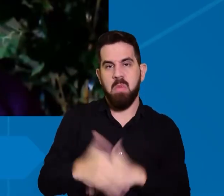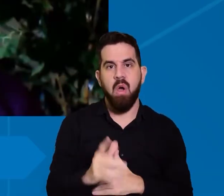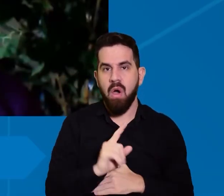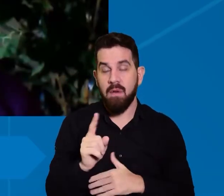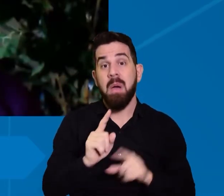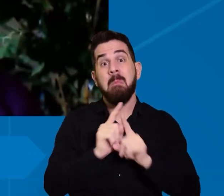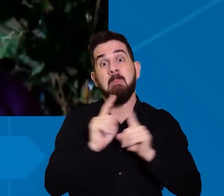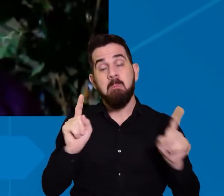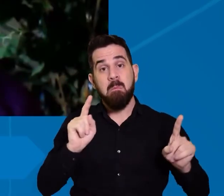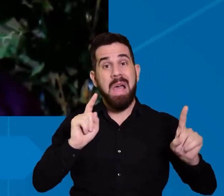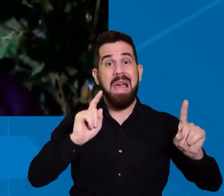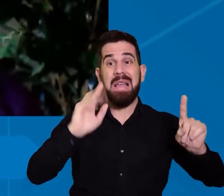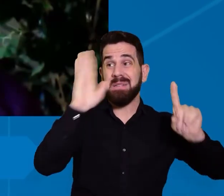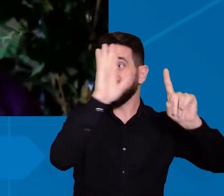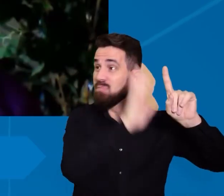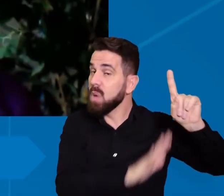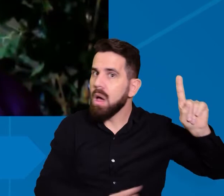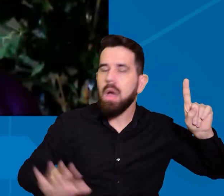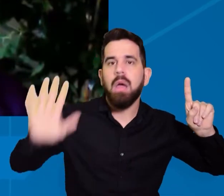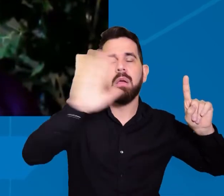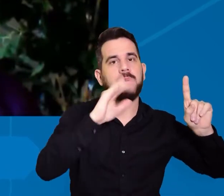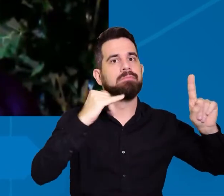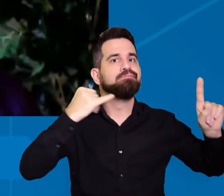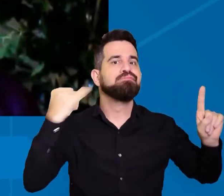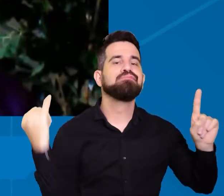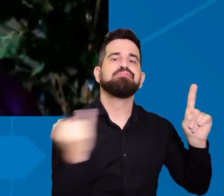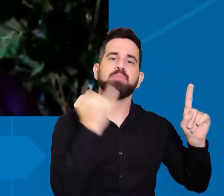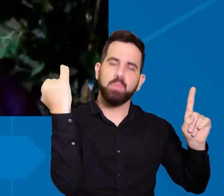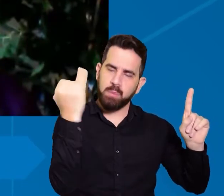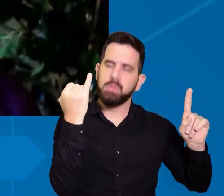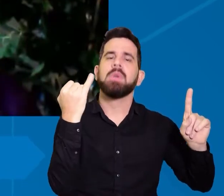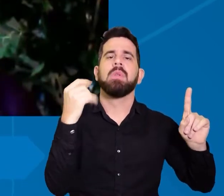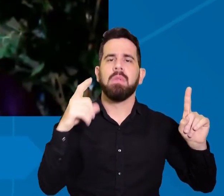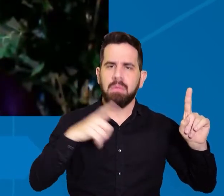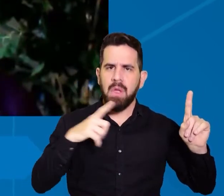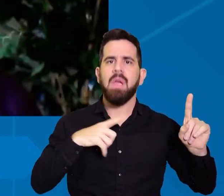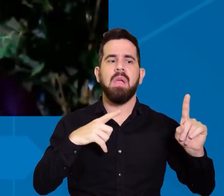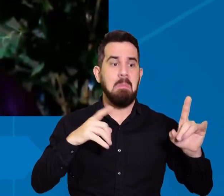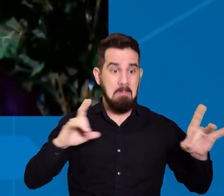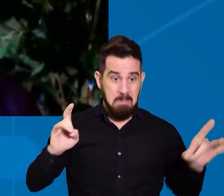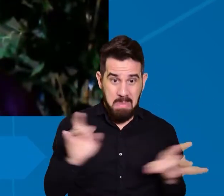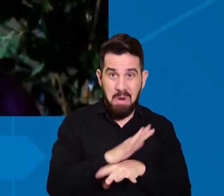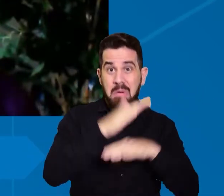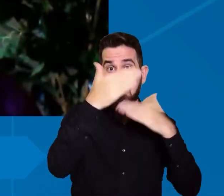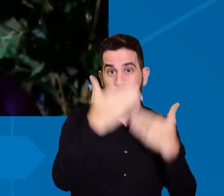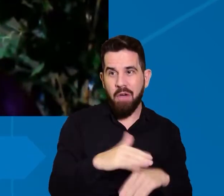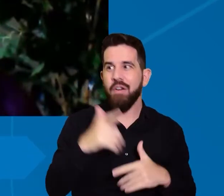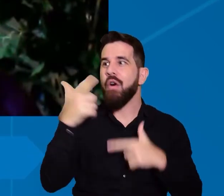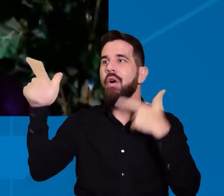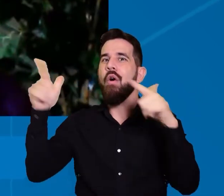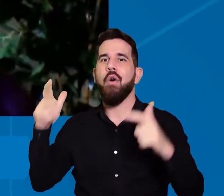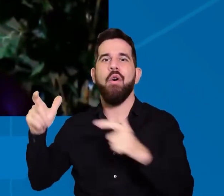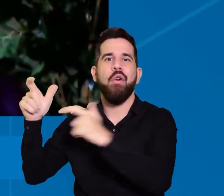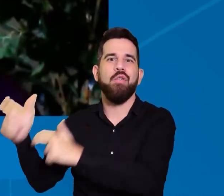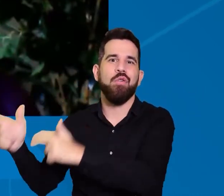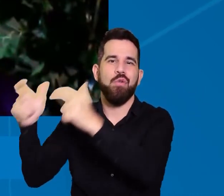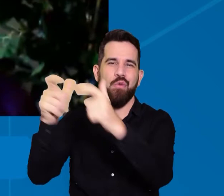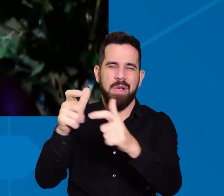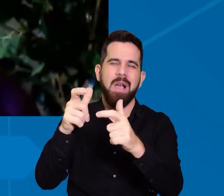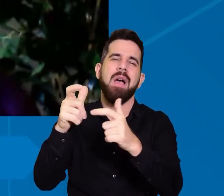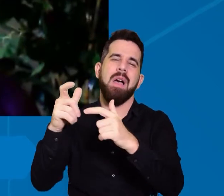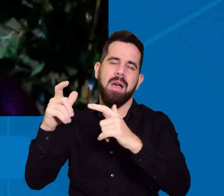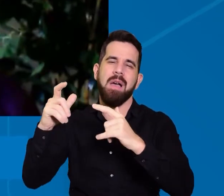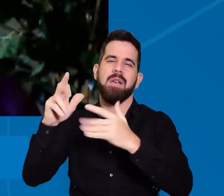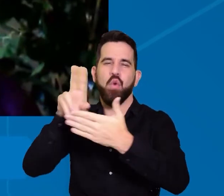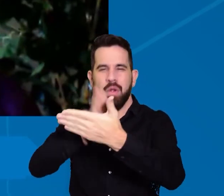importância, inclusive, após o processo, várias outras instituições me procuraram para poder conversar sobre o